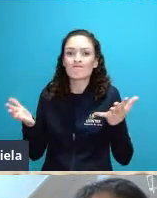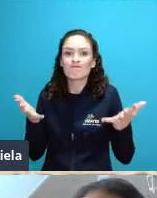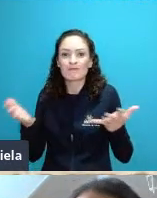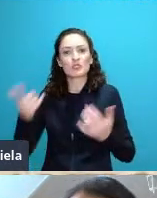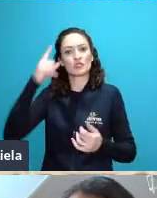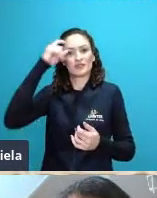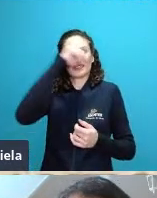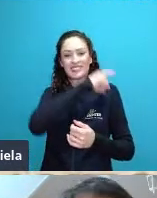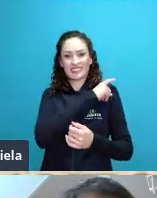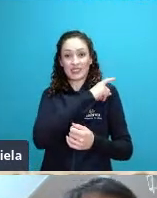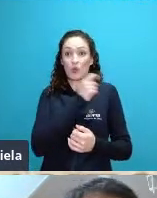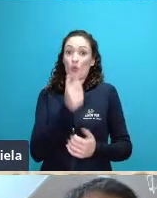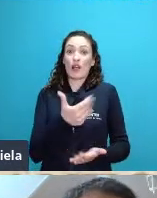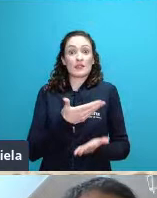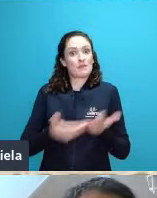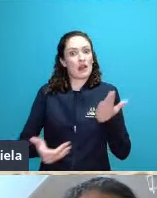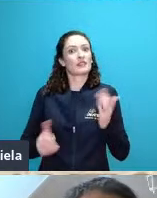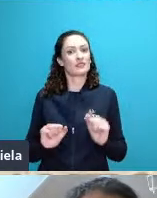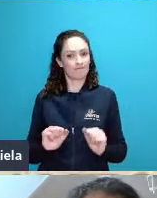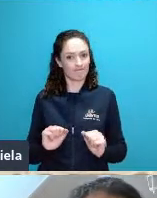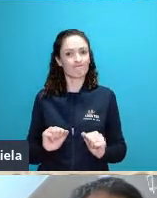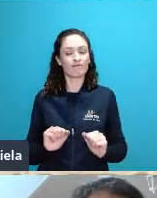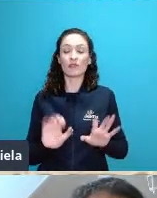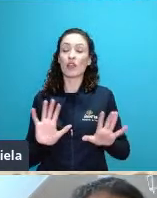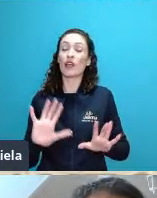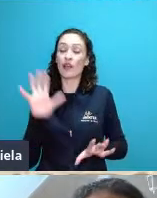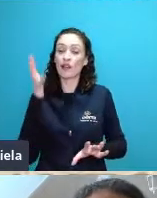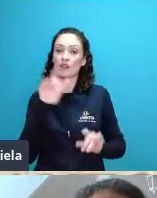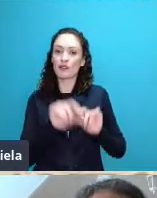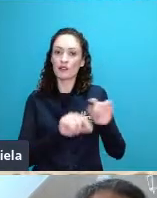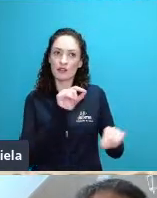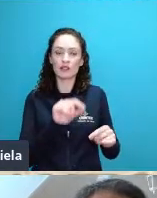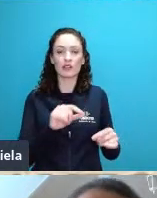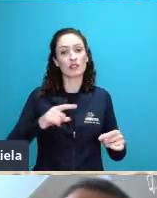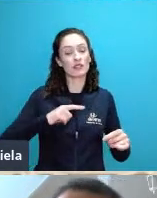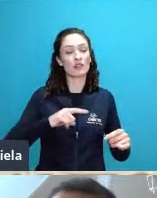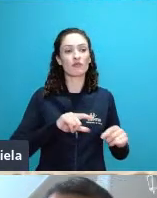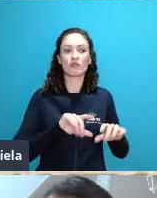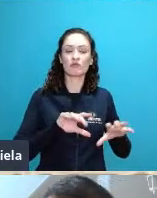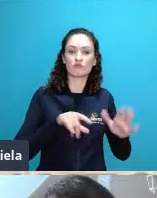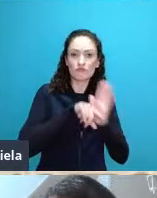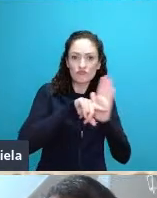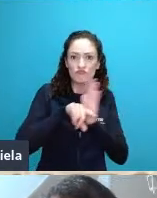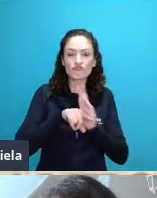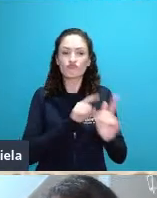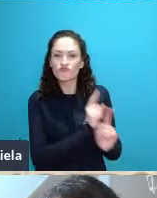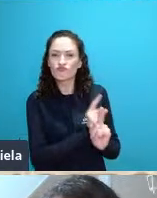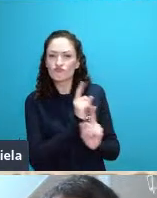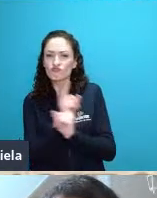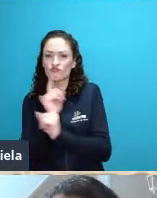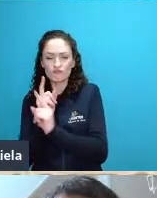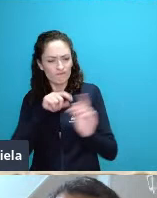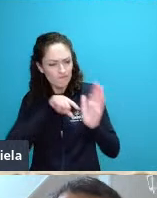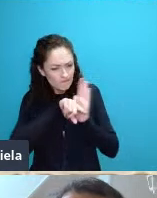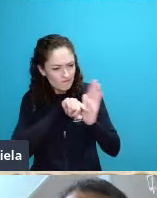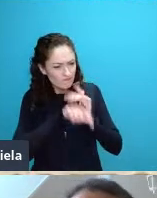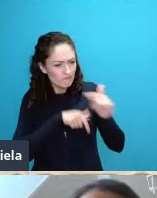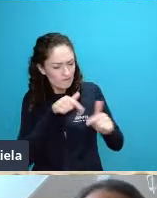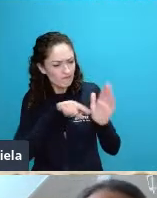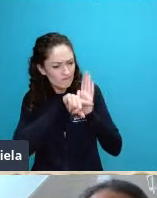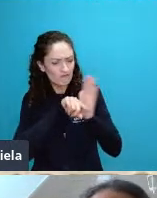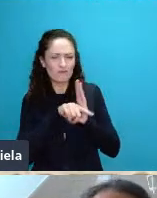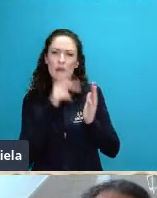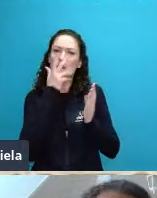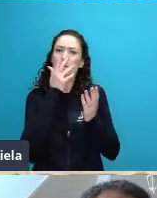alguns trabalhos começaram a se tornar demasiadamente simplistas e